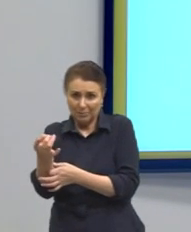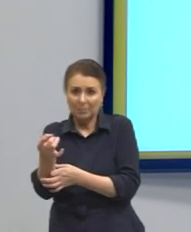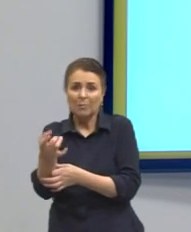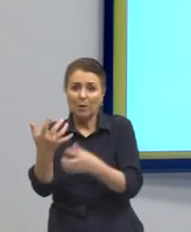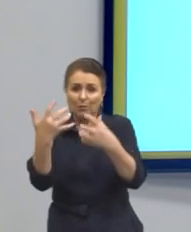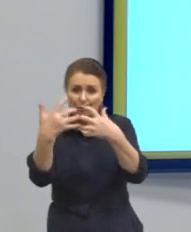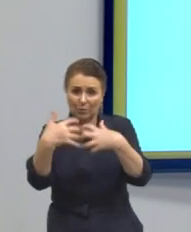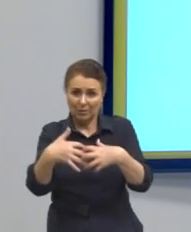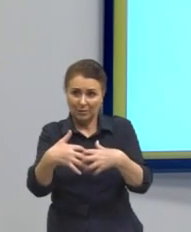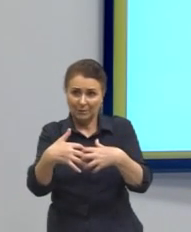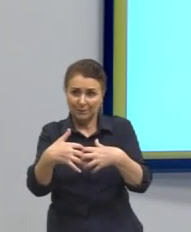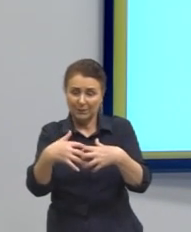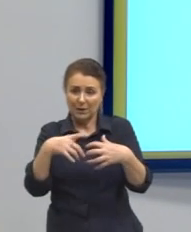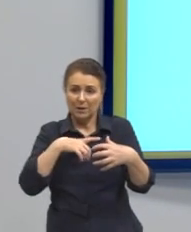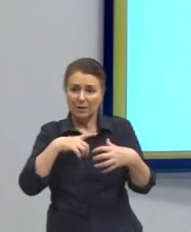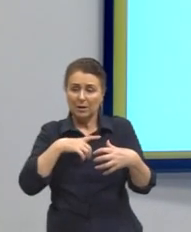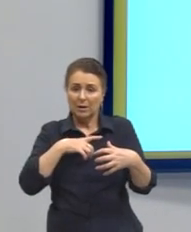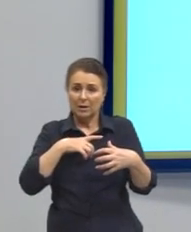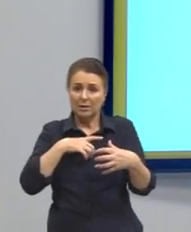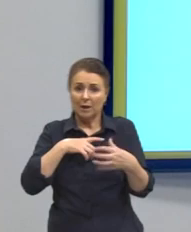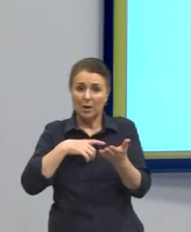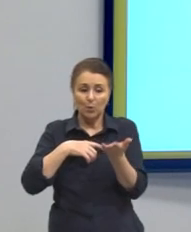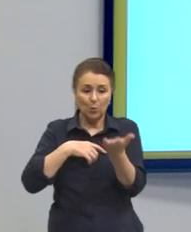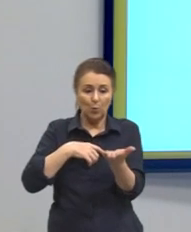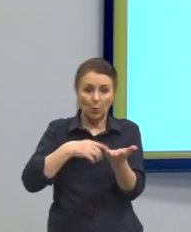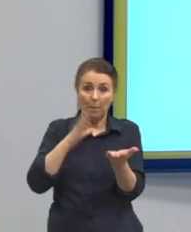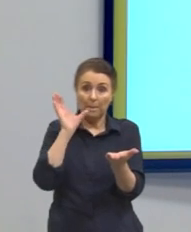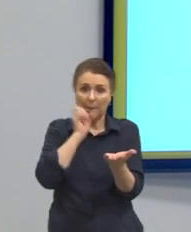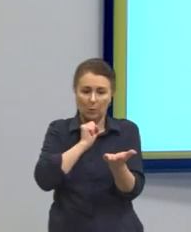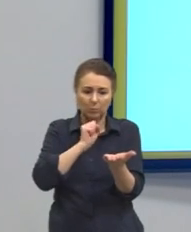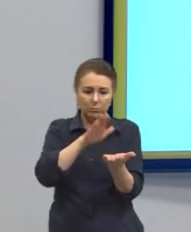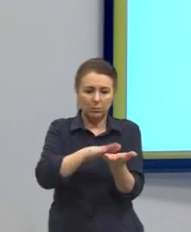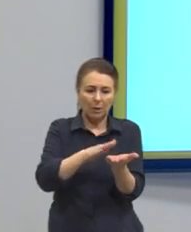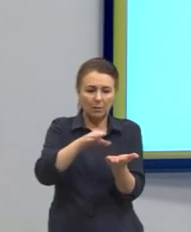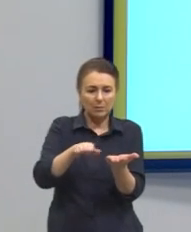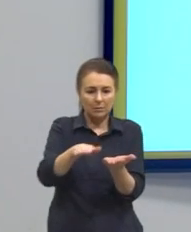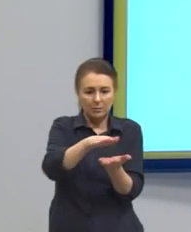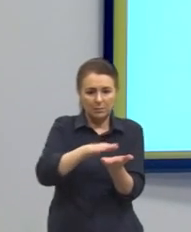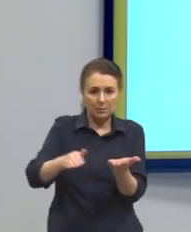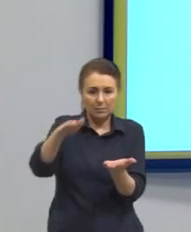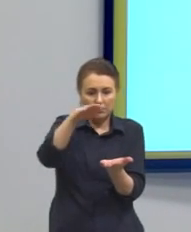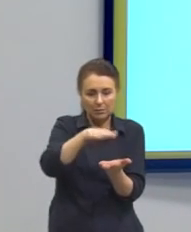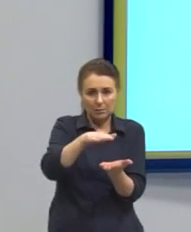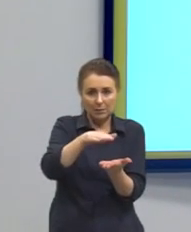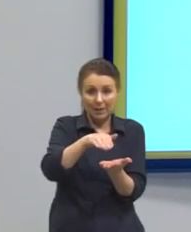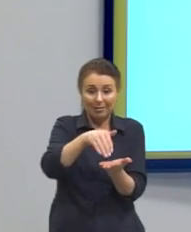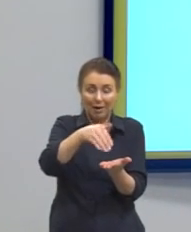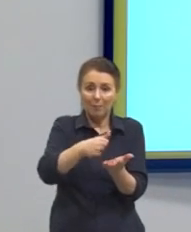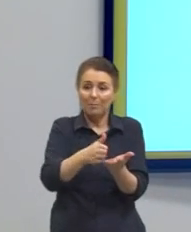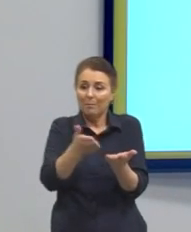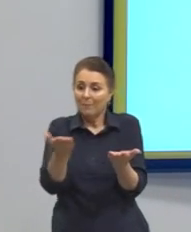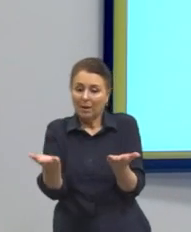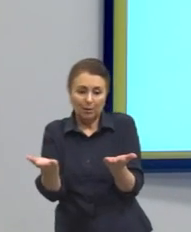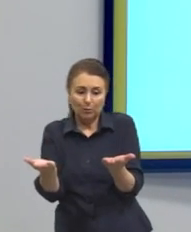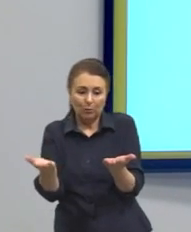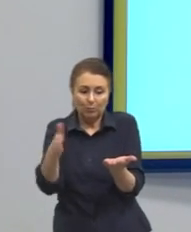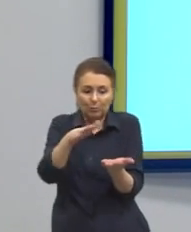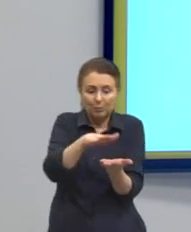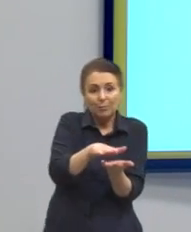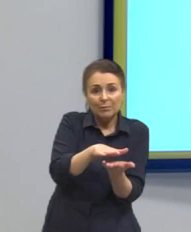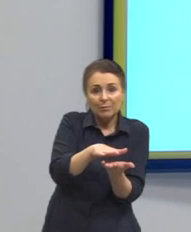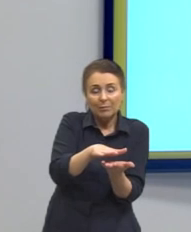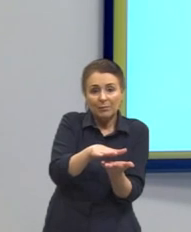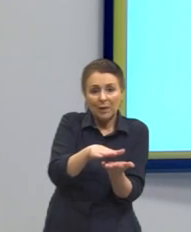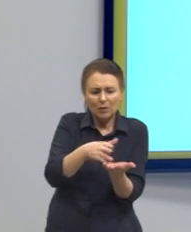Eu tenho o sanduíche fechadinho, o sanduíche lá aberto, para a gente observar o pãozinho e os recheios.